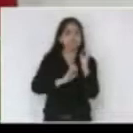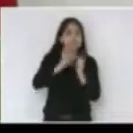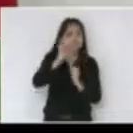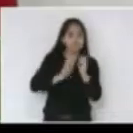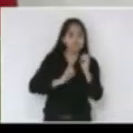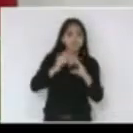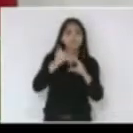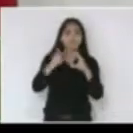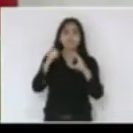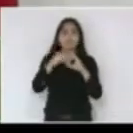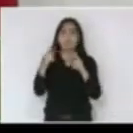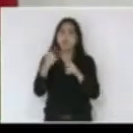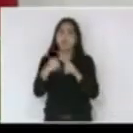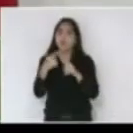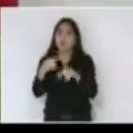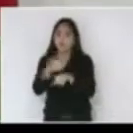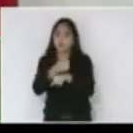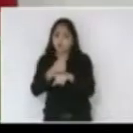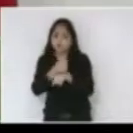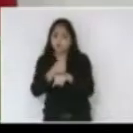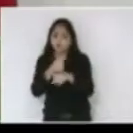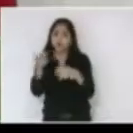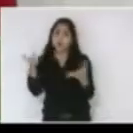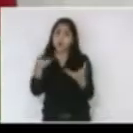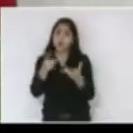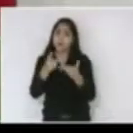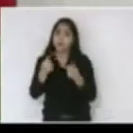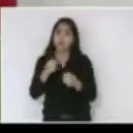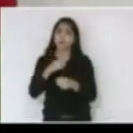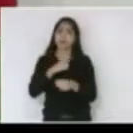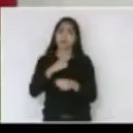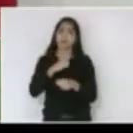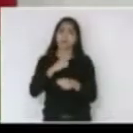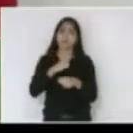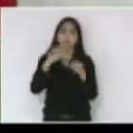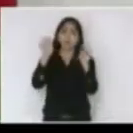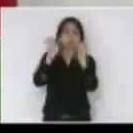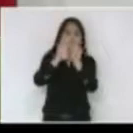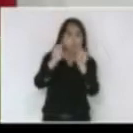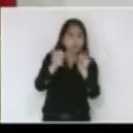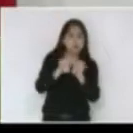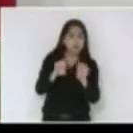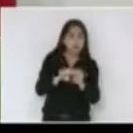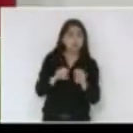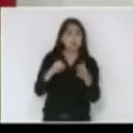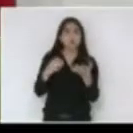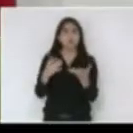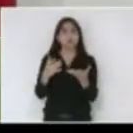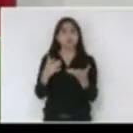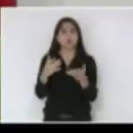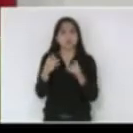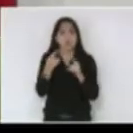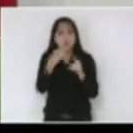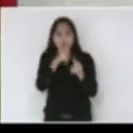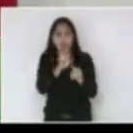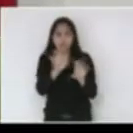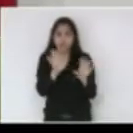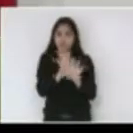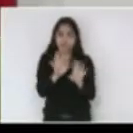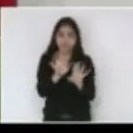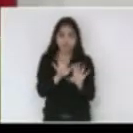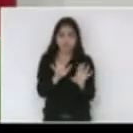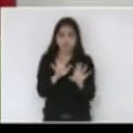profissionalismo que tem pela qualidade que tem de toda a sua estrutura então nada contra isso